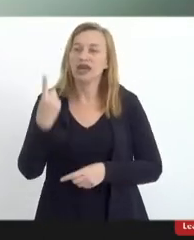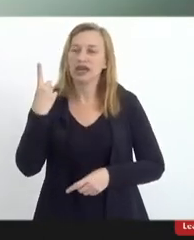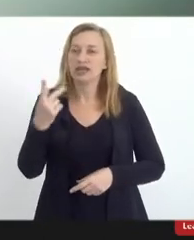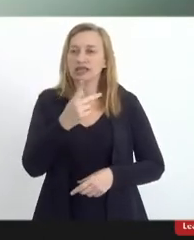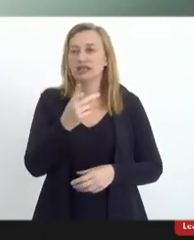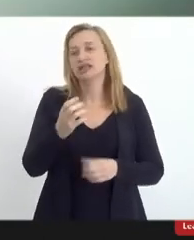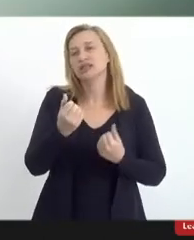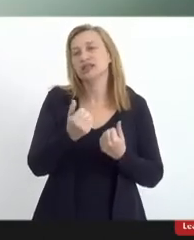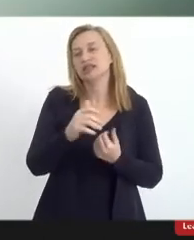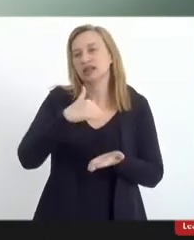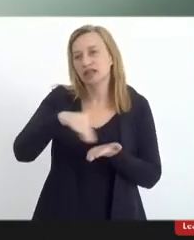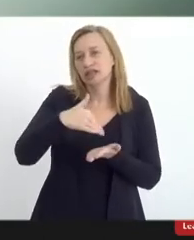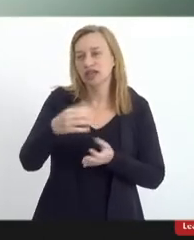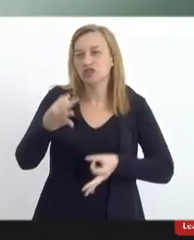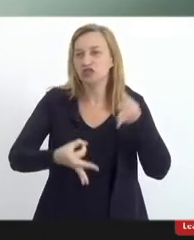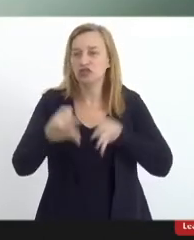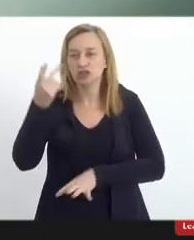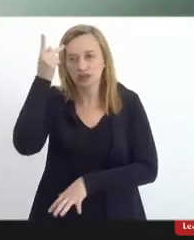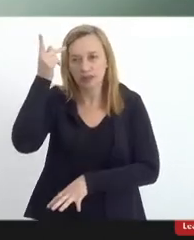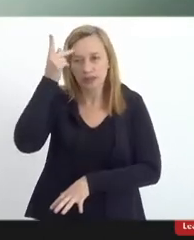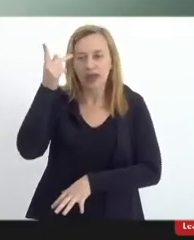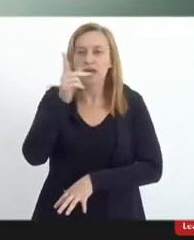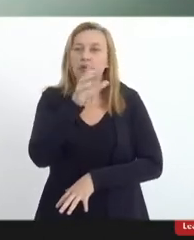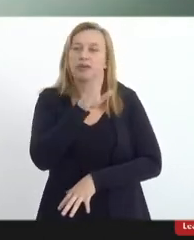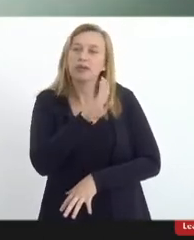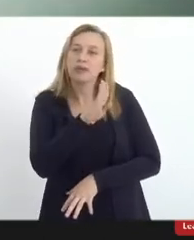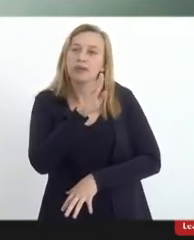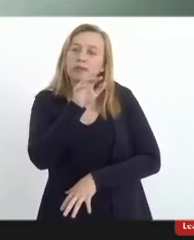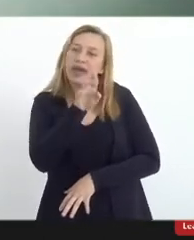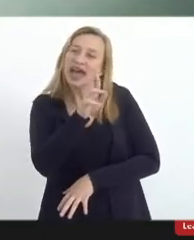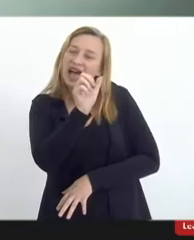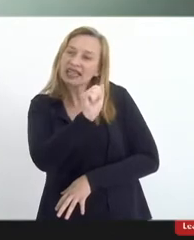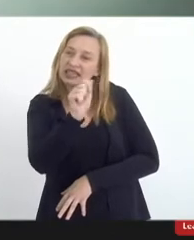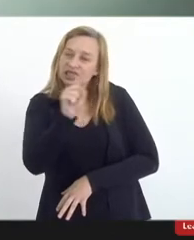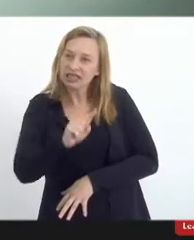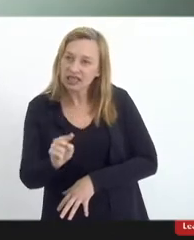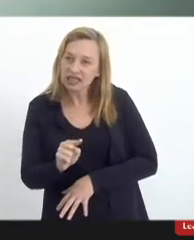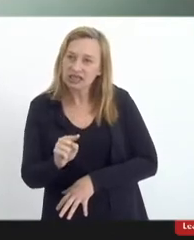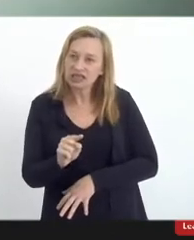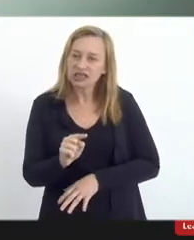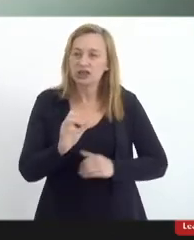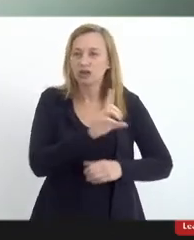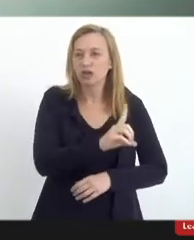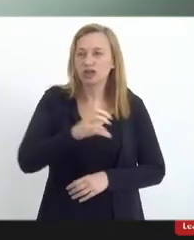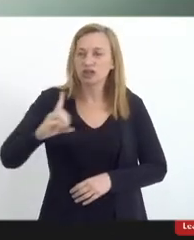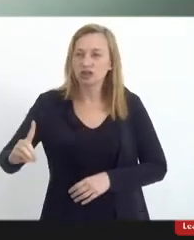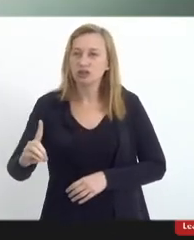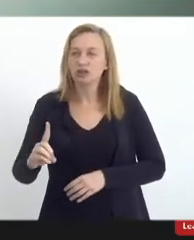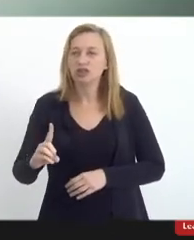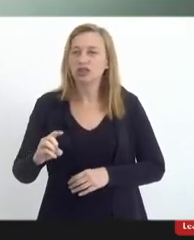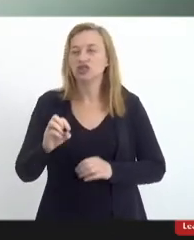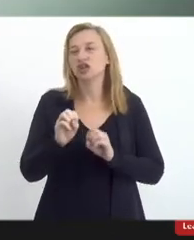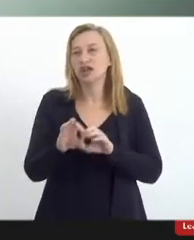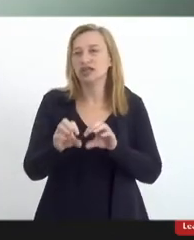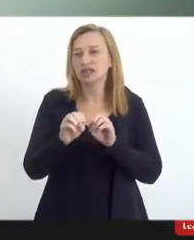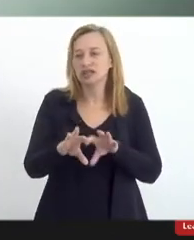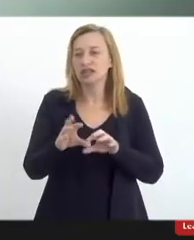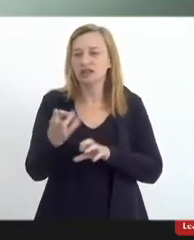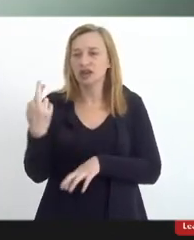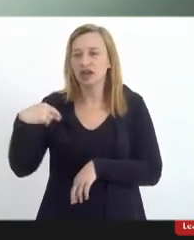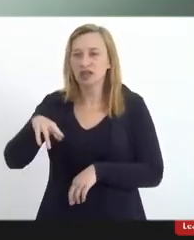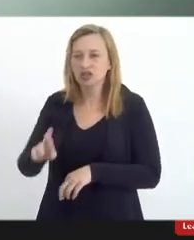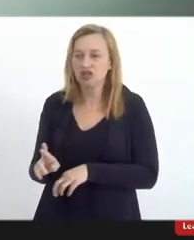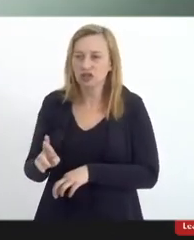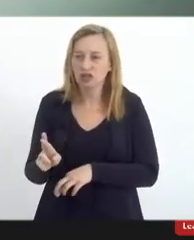da doutora Maria Beatriz Leal, coordenadora de ensino religioso da Secretaria de Estado de